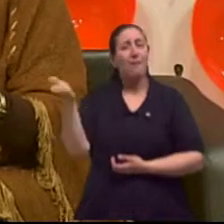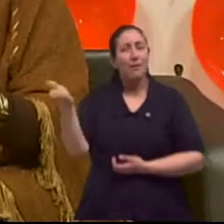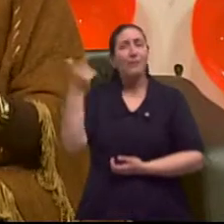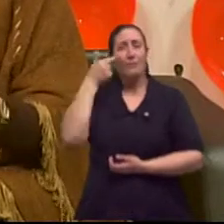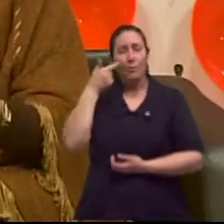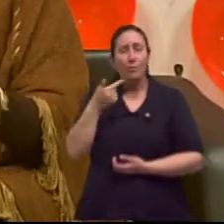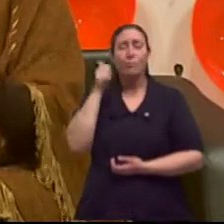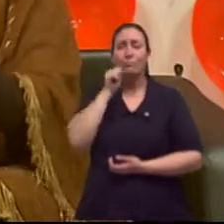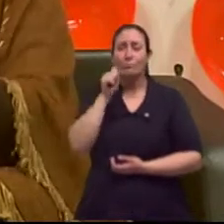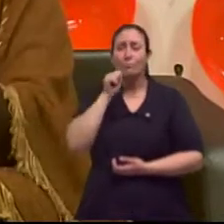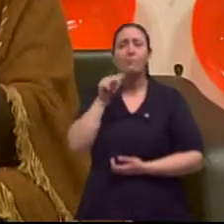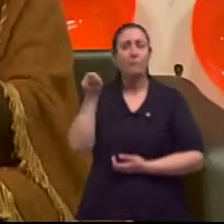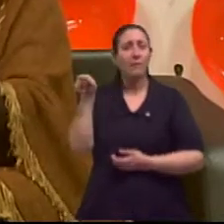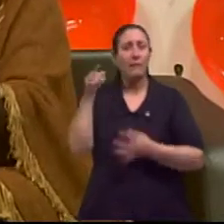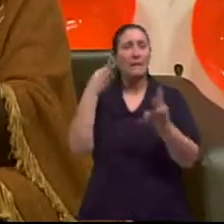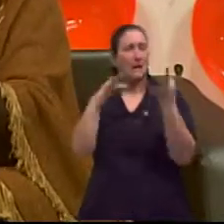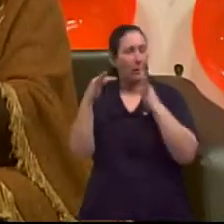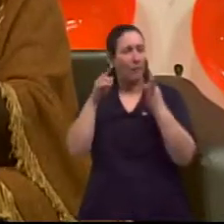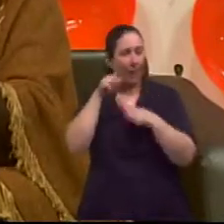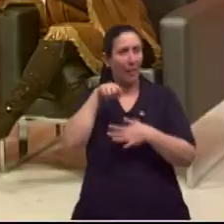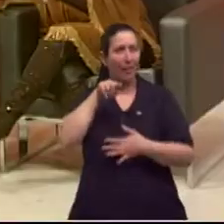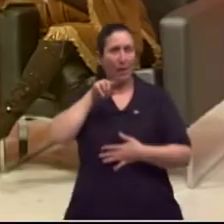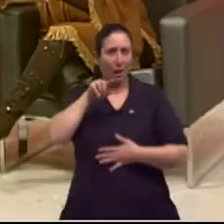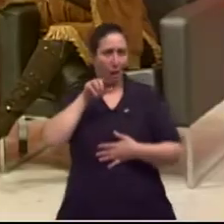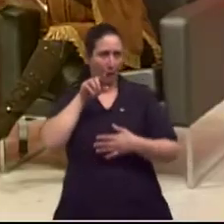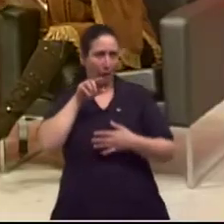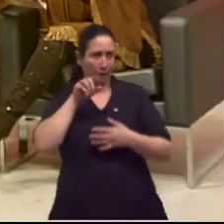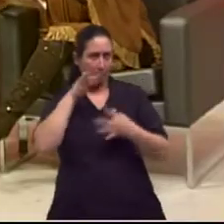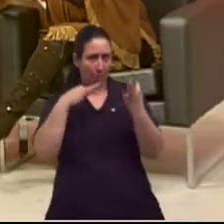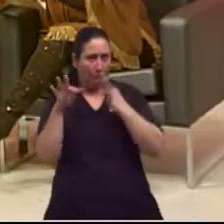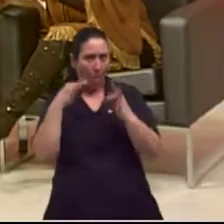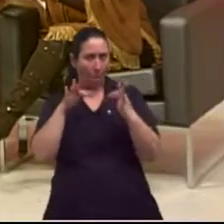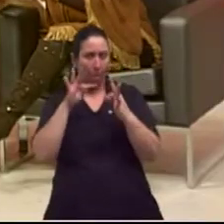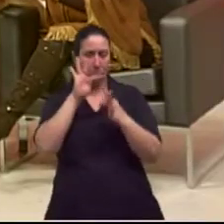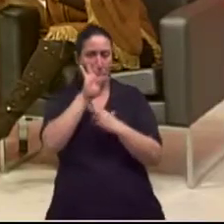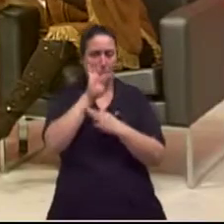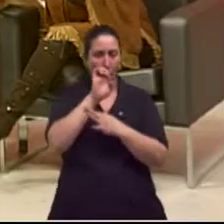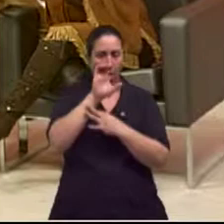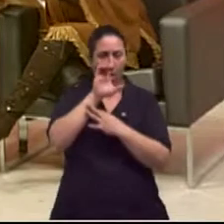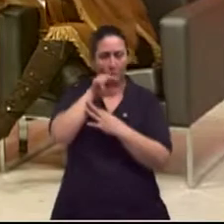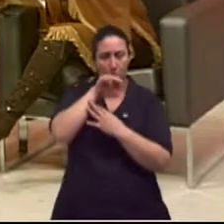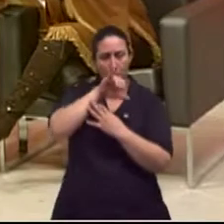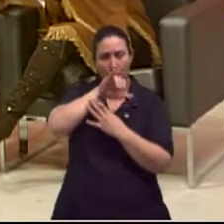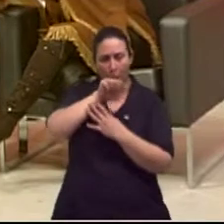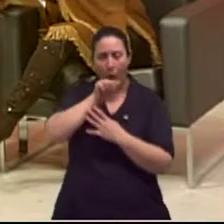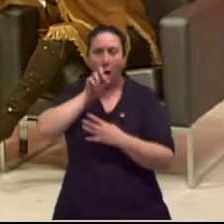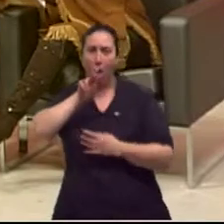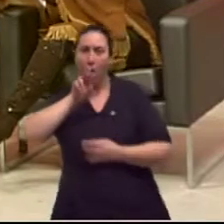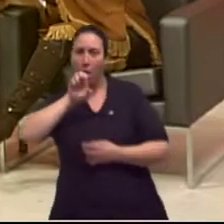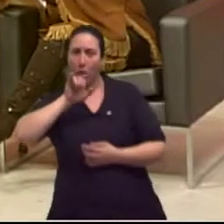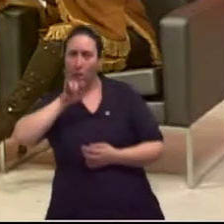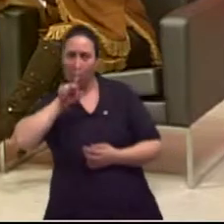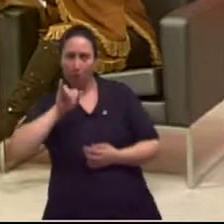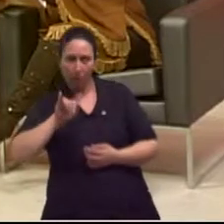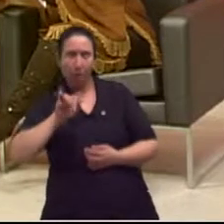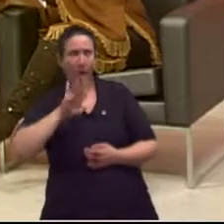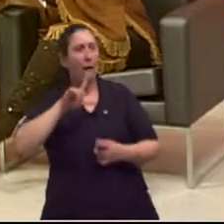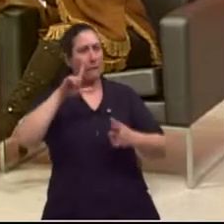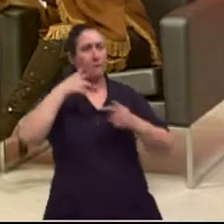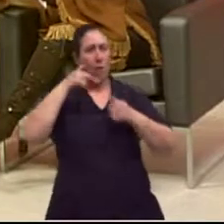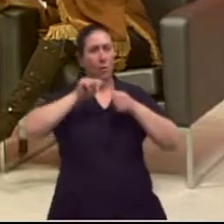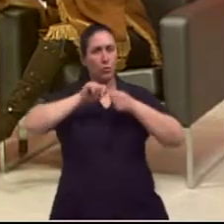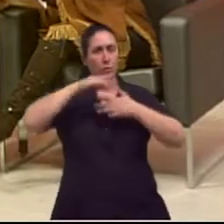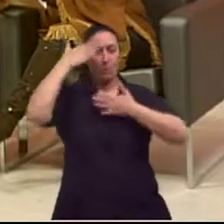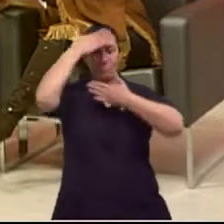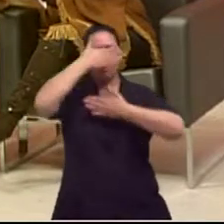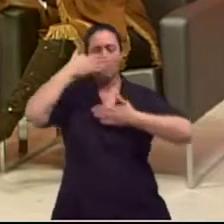bem a técnica, posso chamar assim? Sim. Do Reiki, a gente sabe que é imposição de mãos, mas tem muito mais do